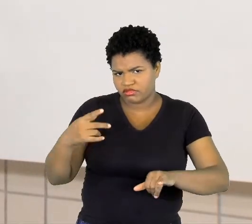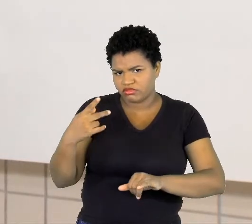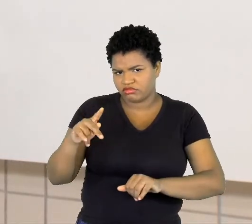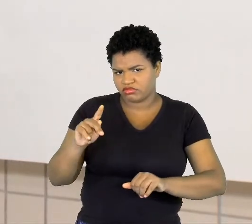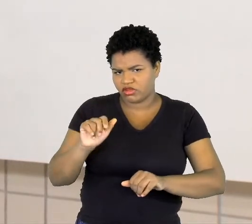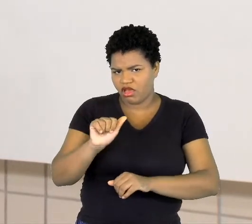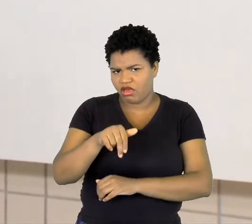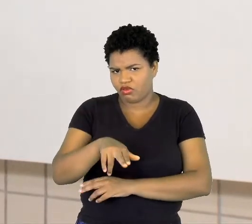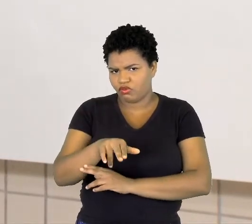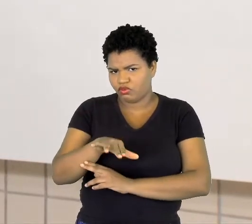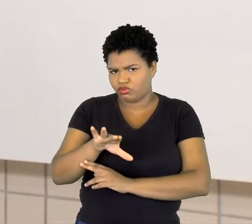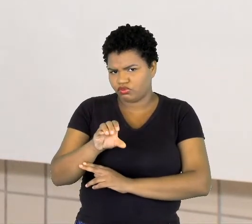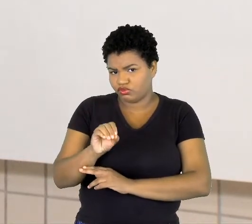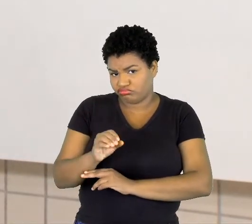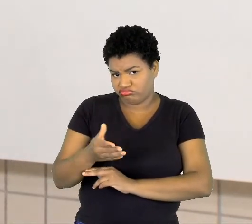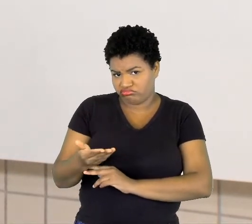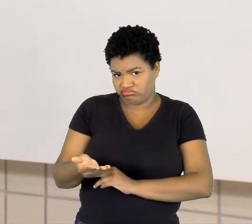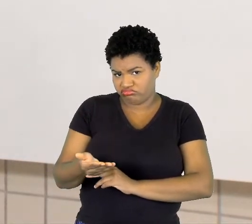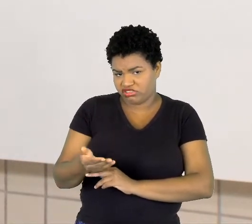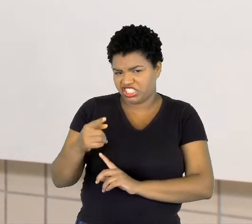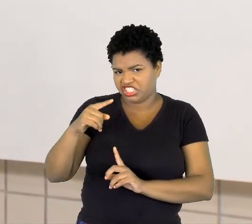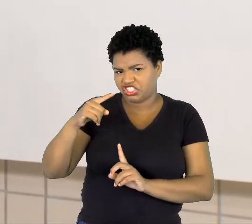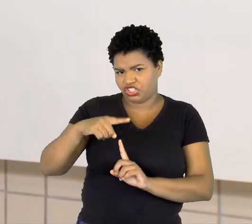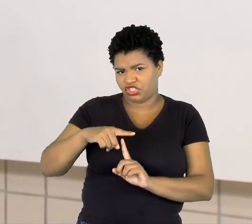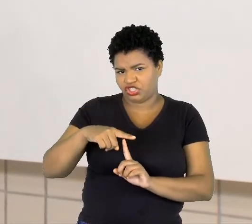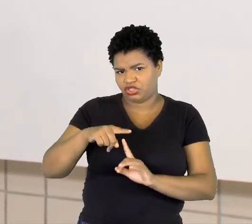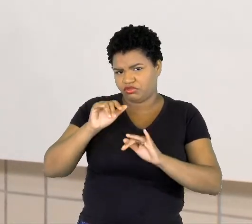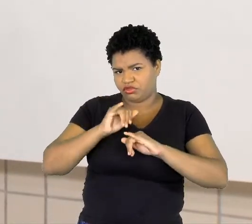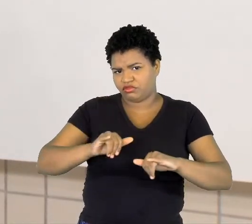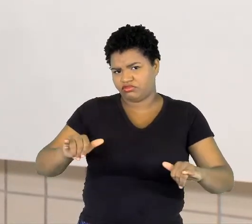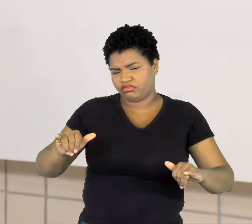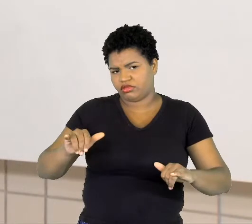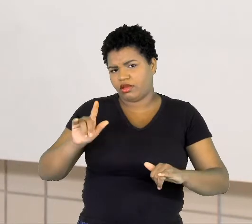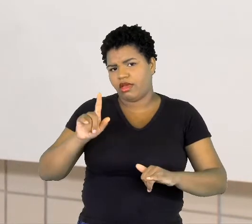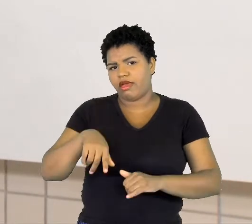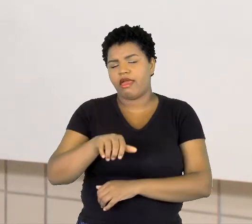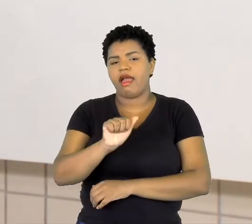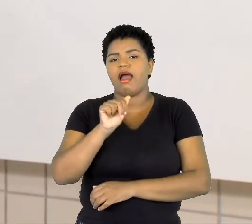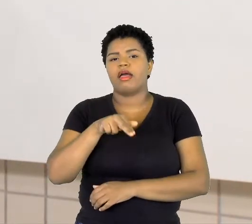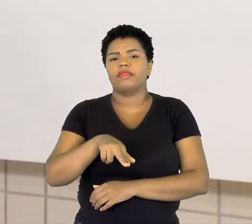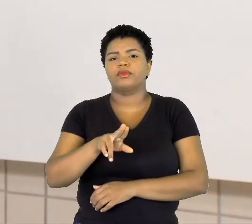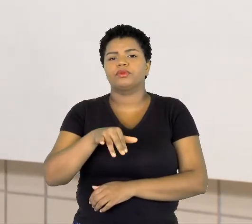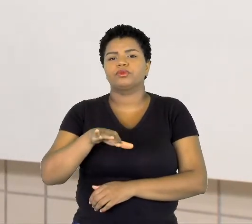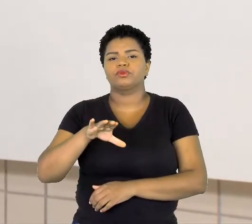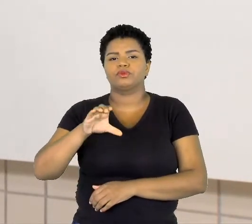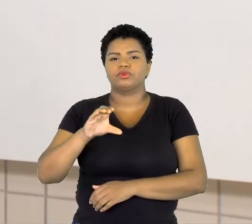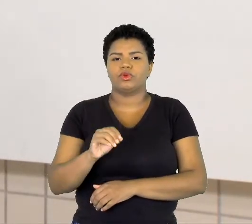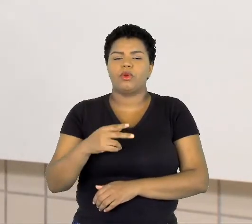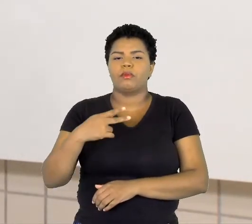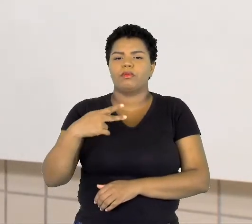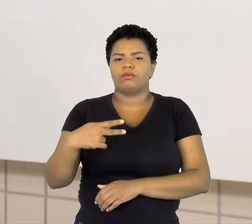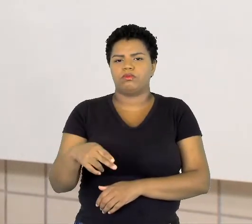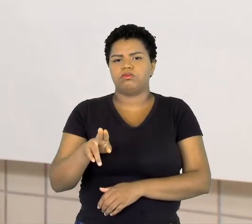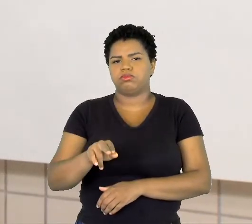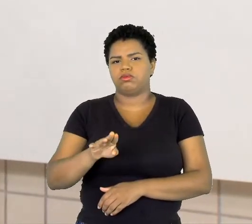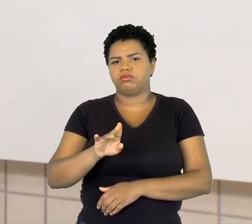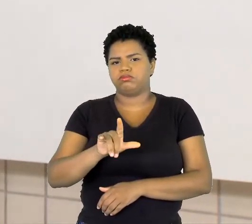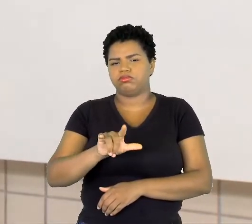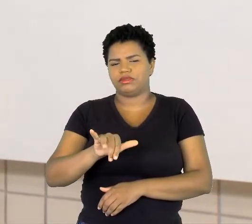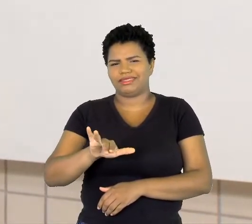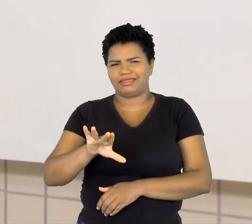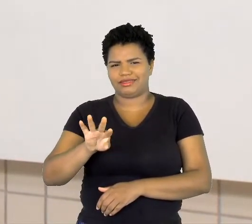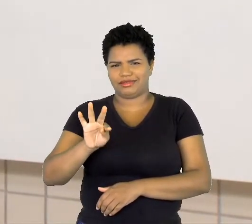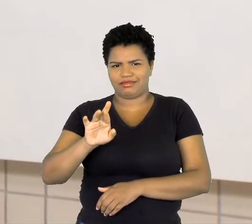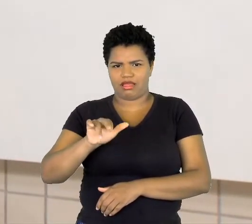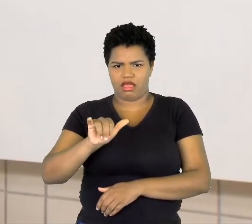Esse tipo de propaganda é um anúncio publicitário. Você vai convencer o seu consumidor usando